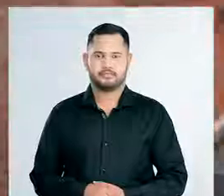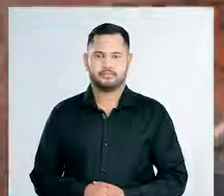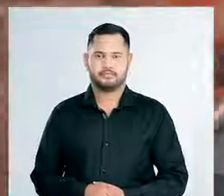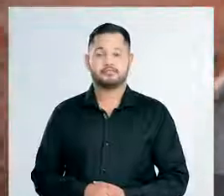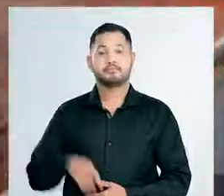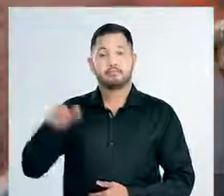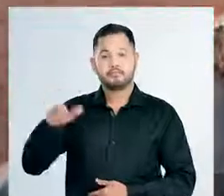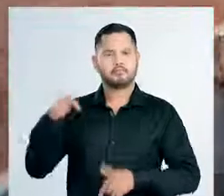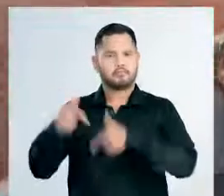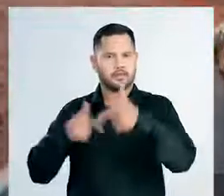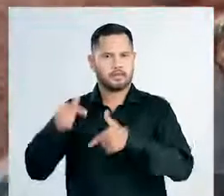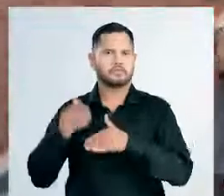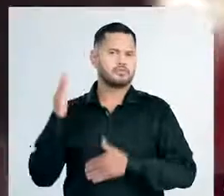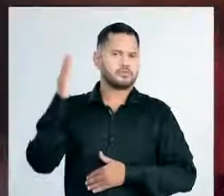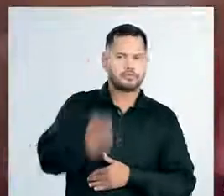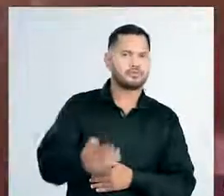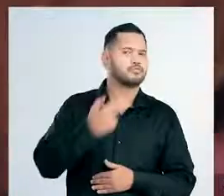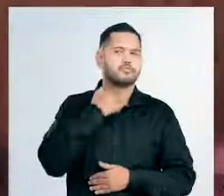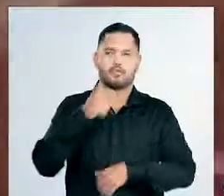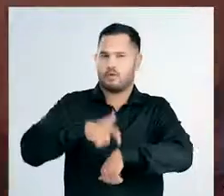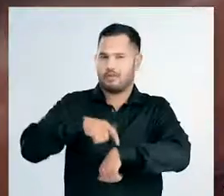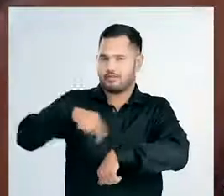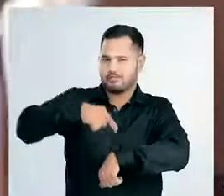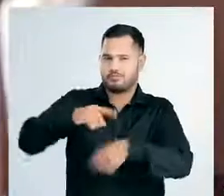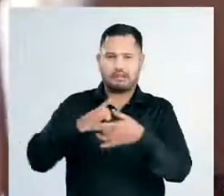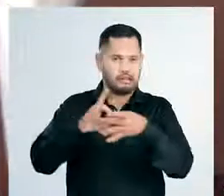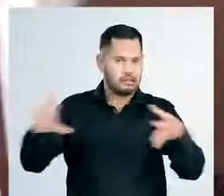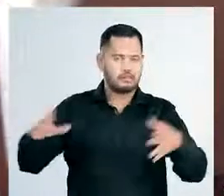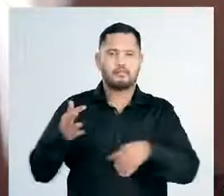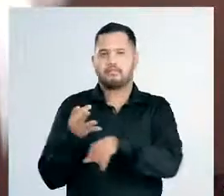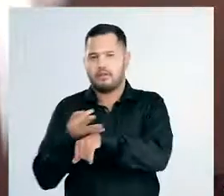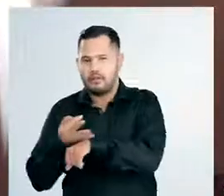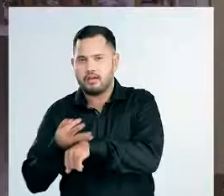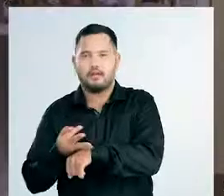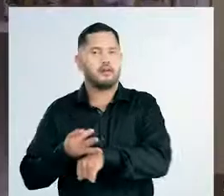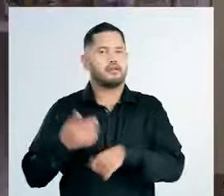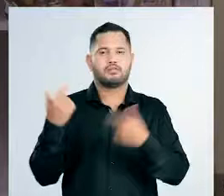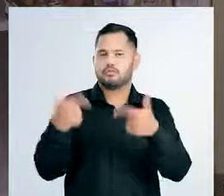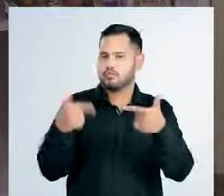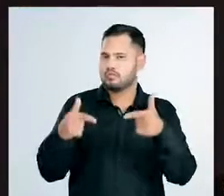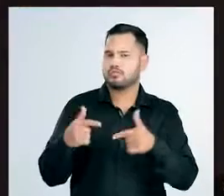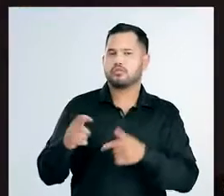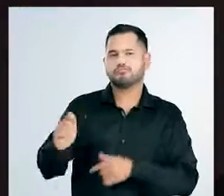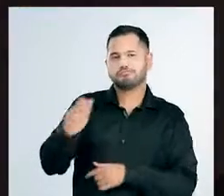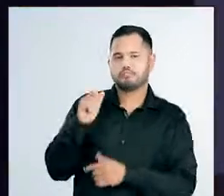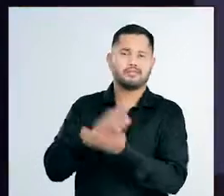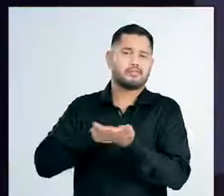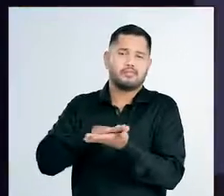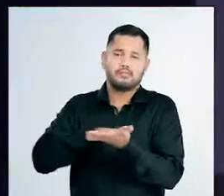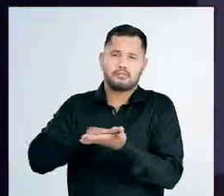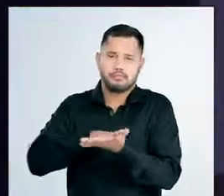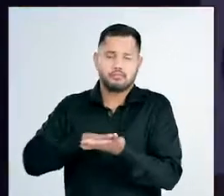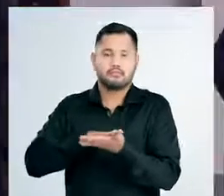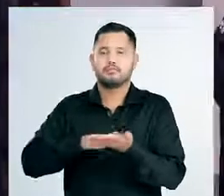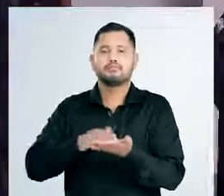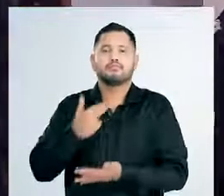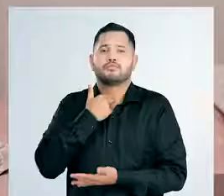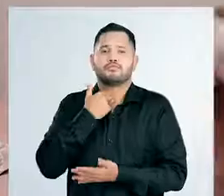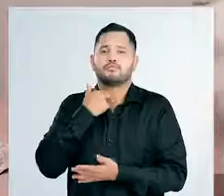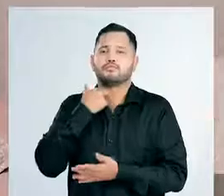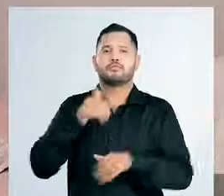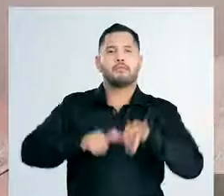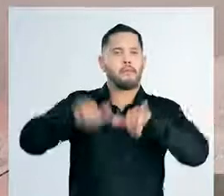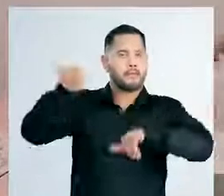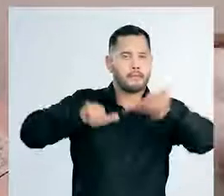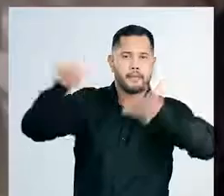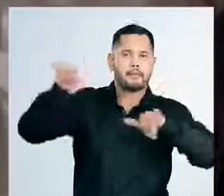A gente trabalhava direto, aqui não tinha horário não, não tinha férias, não tinha décimo, tu não podia